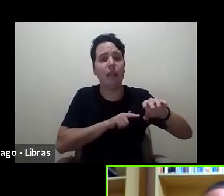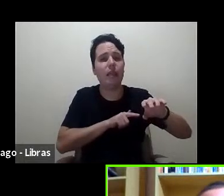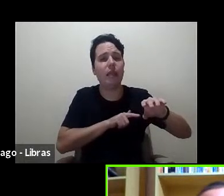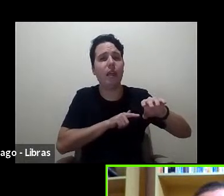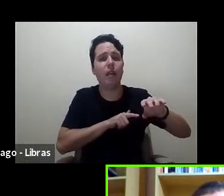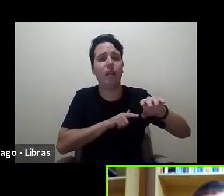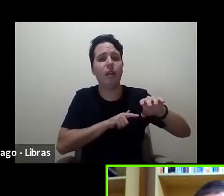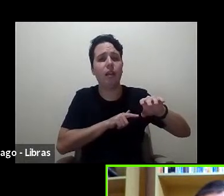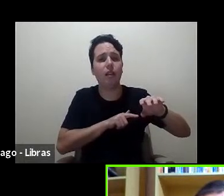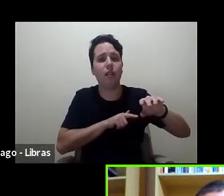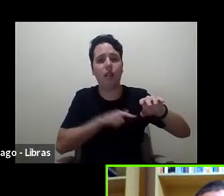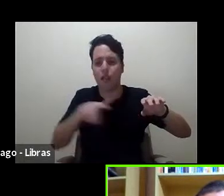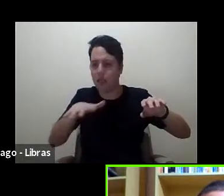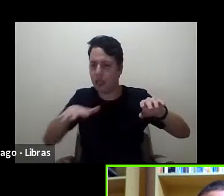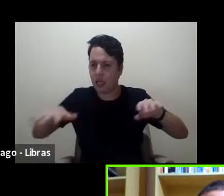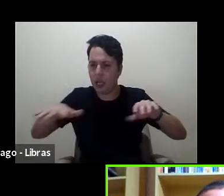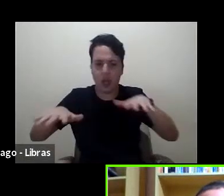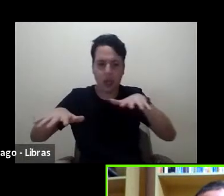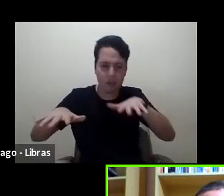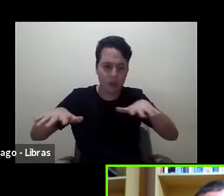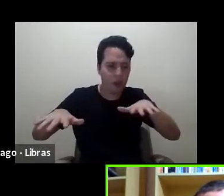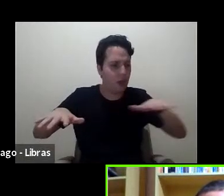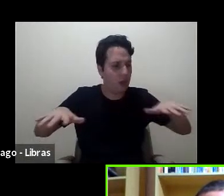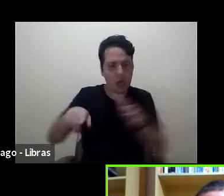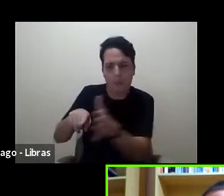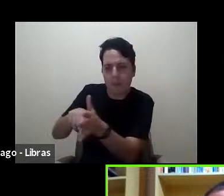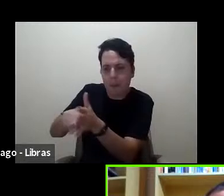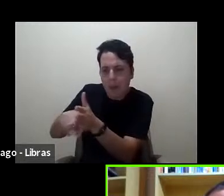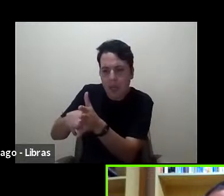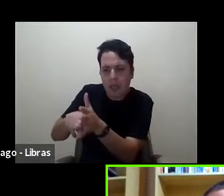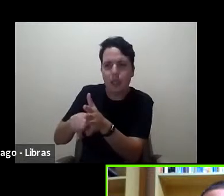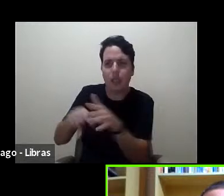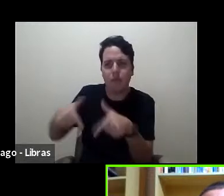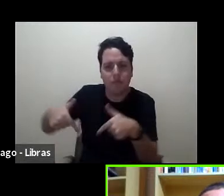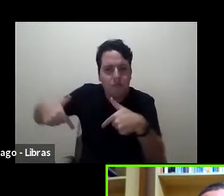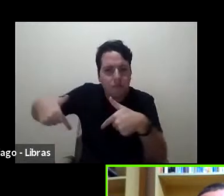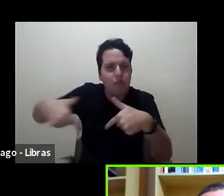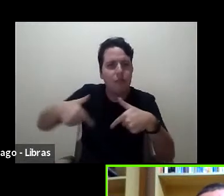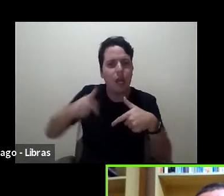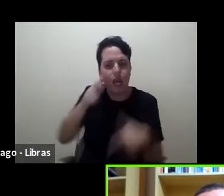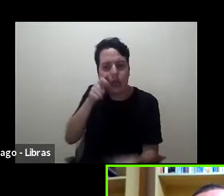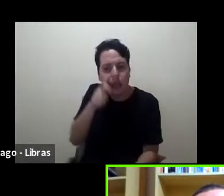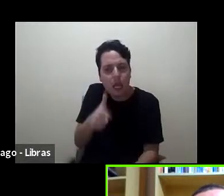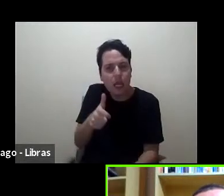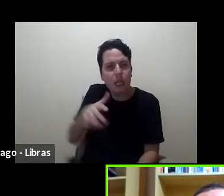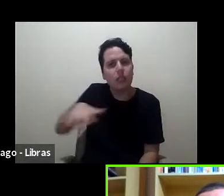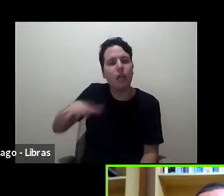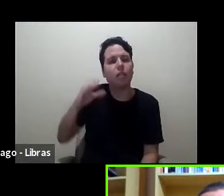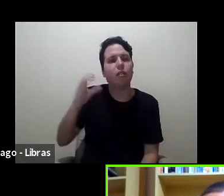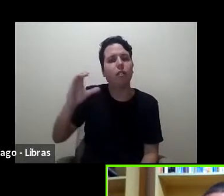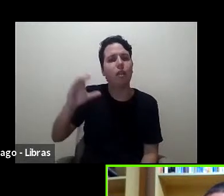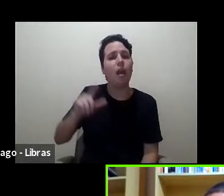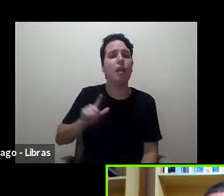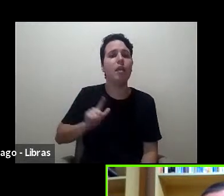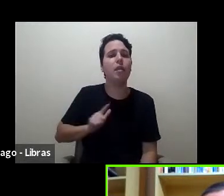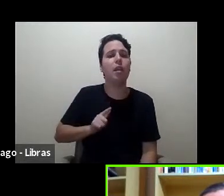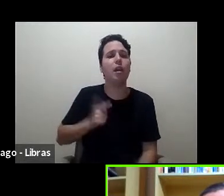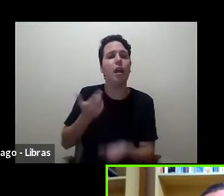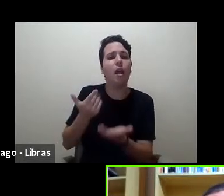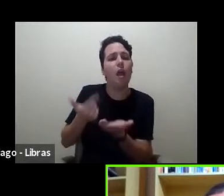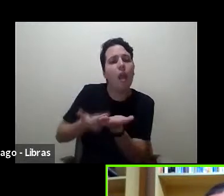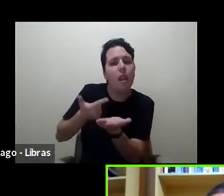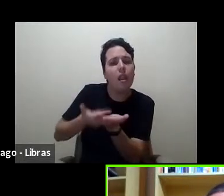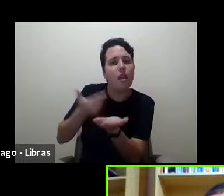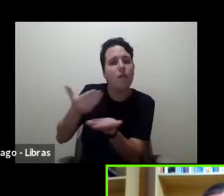campos de atuação e de pesquisa e de interesses científicos vai ter ali livros que são